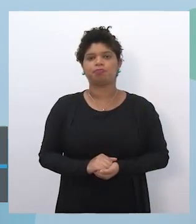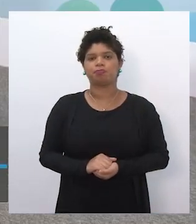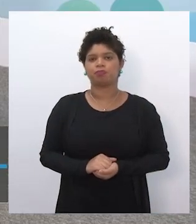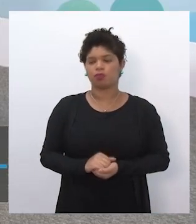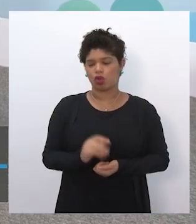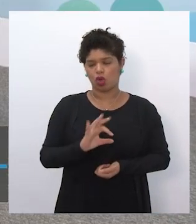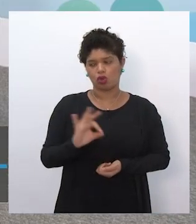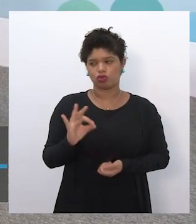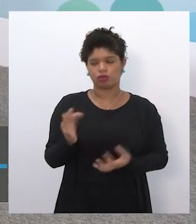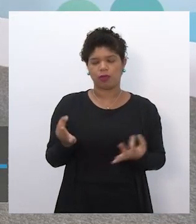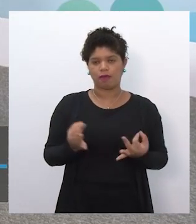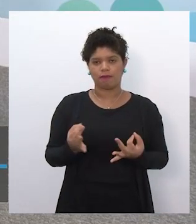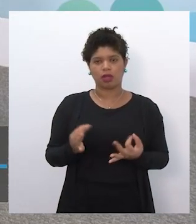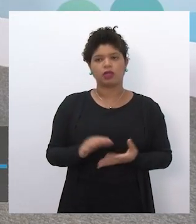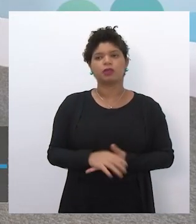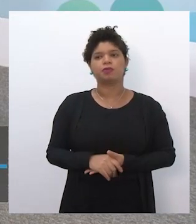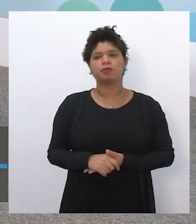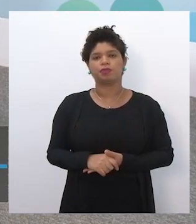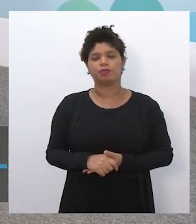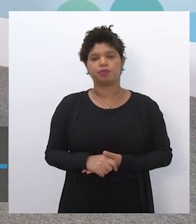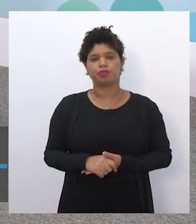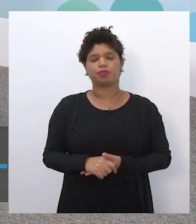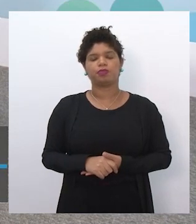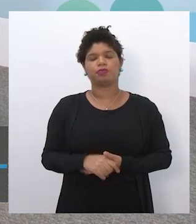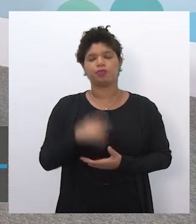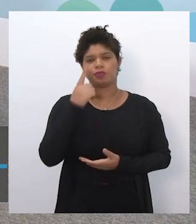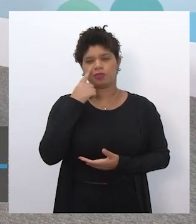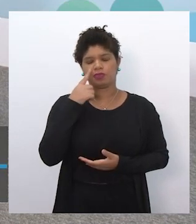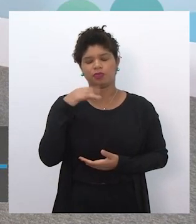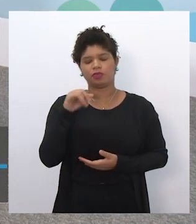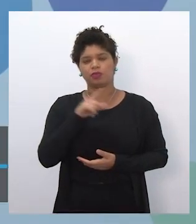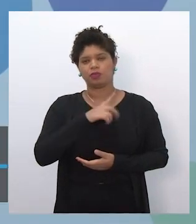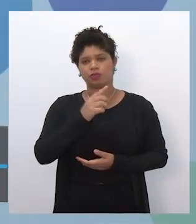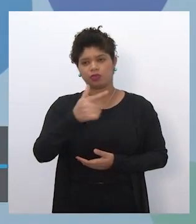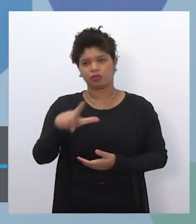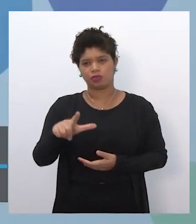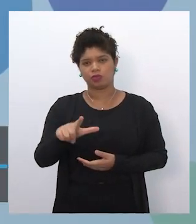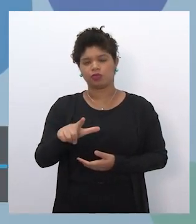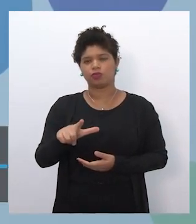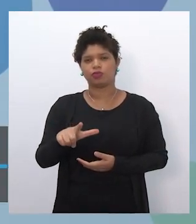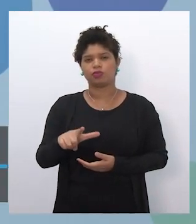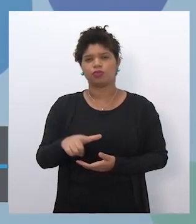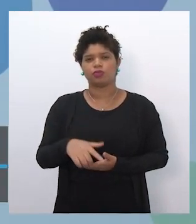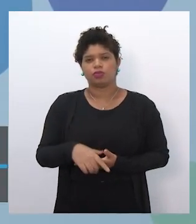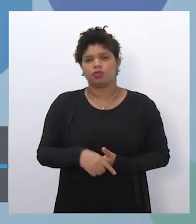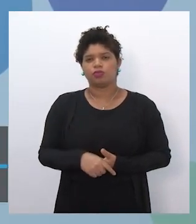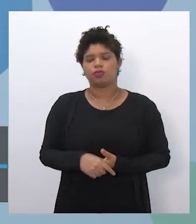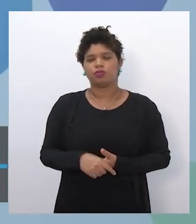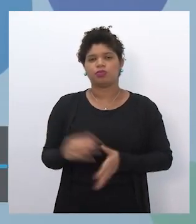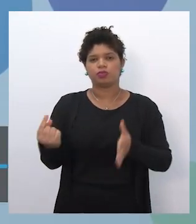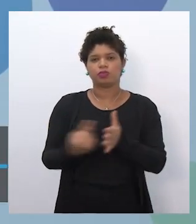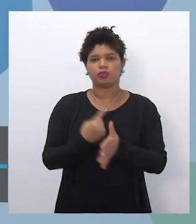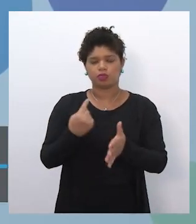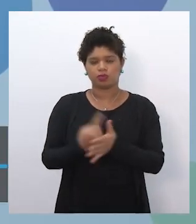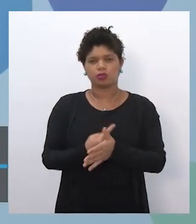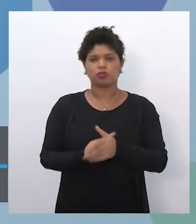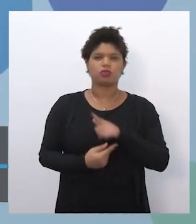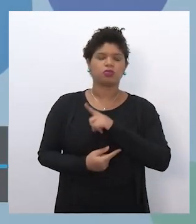Perfeito. Estou vendo aqui se a gente tem mais alguma pergunta.